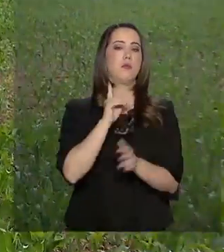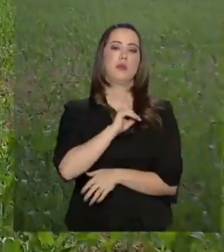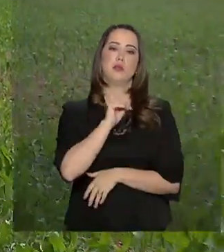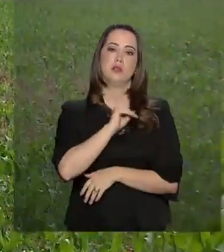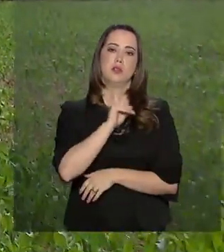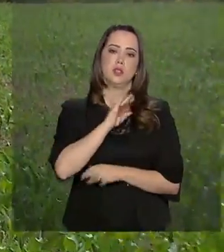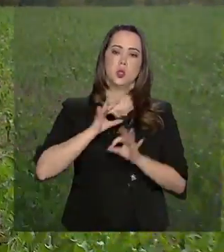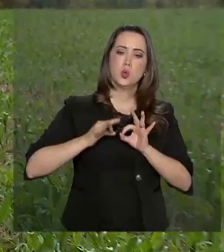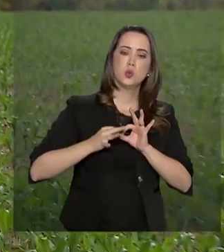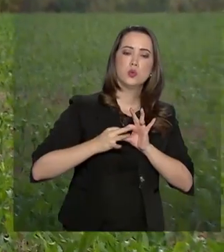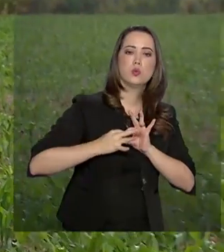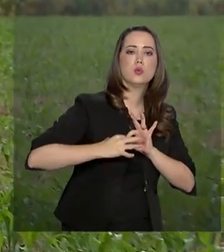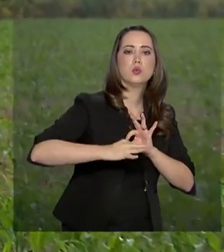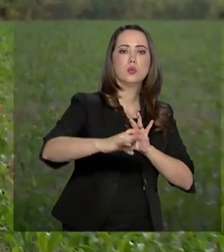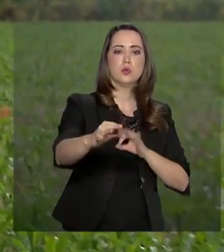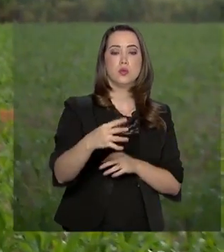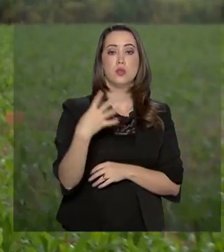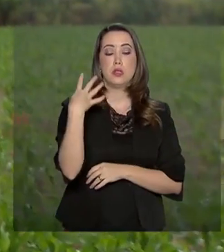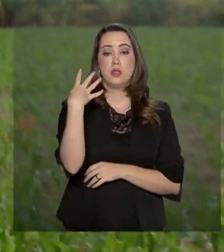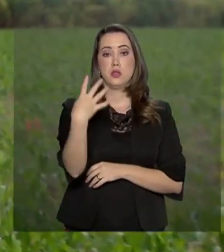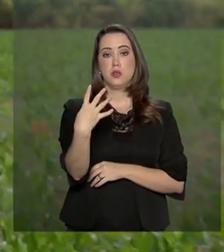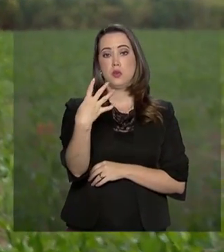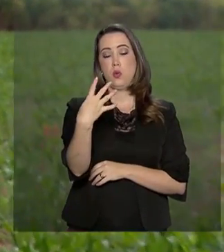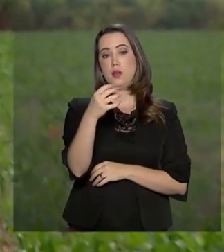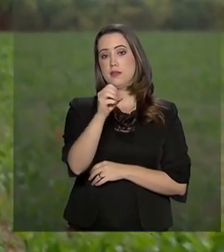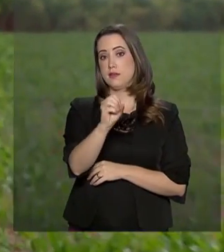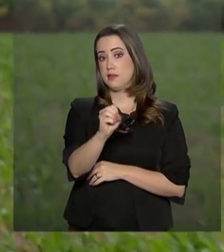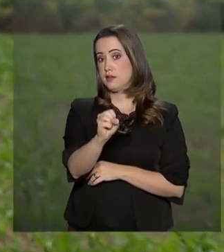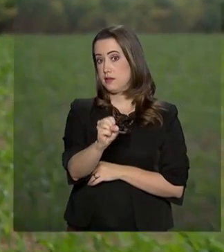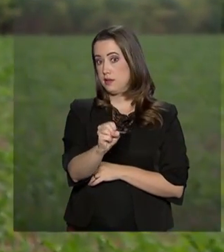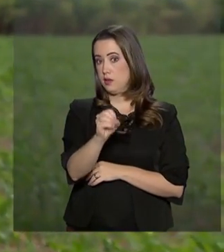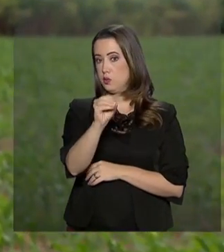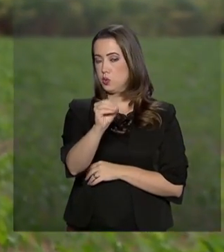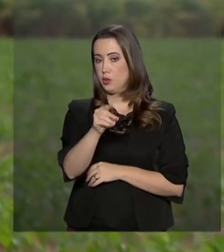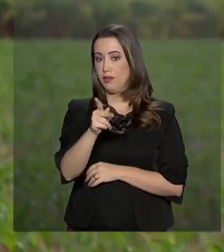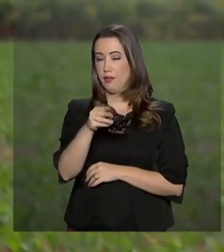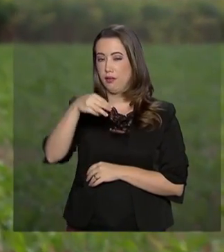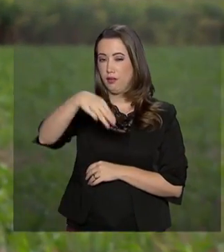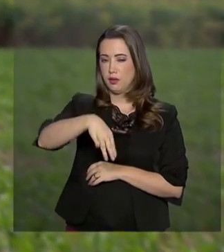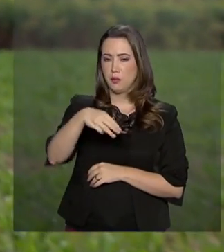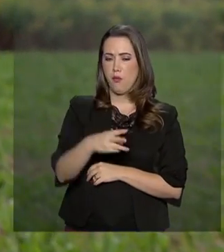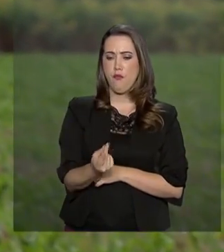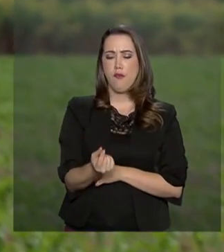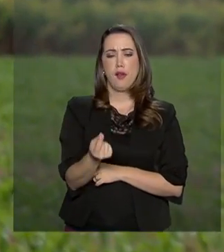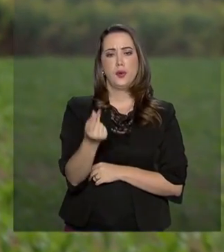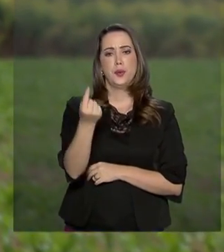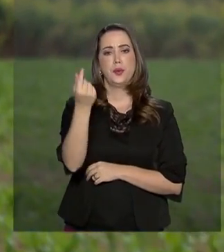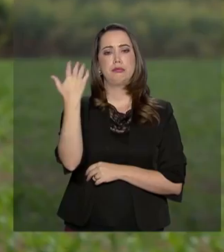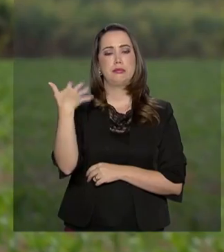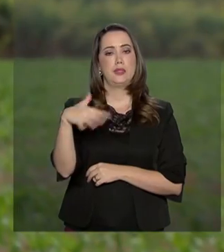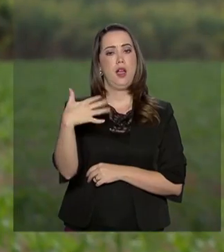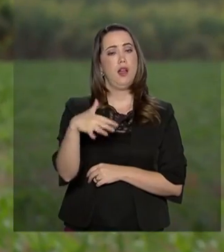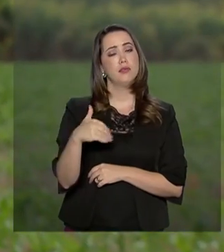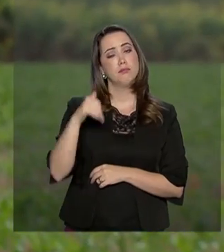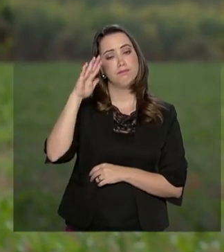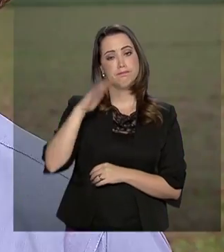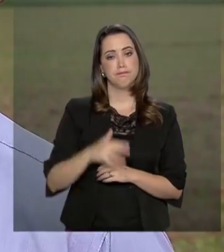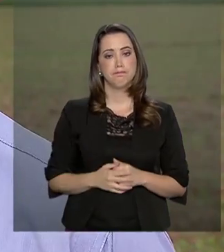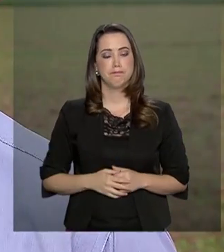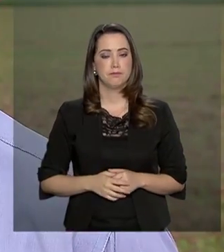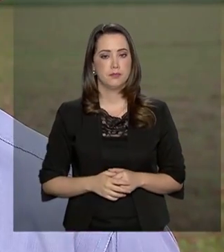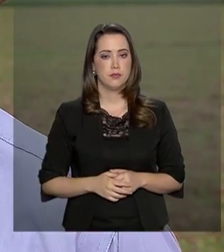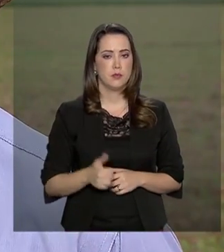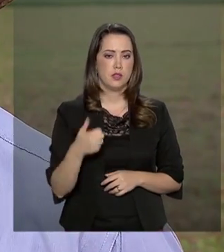uma distância de cerca de 480 quilômetros, o que gera um aumento no custo final do produto.